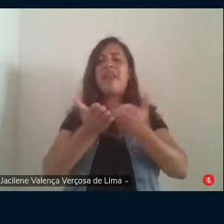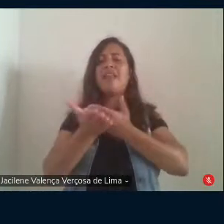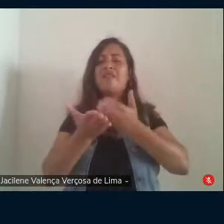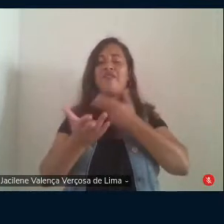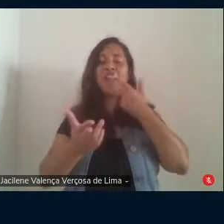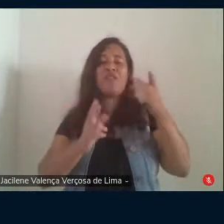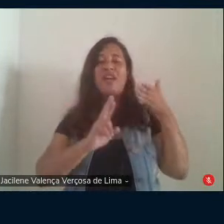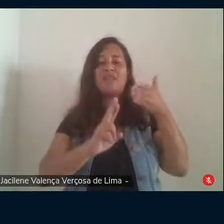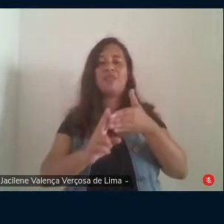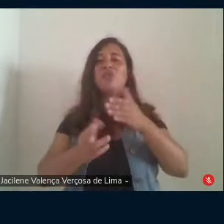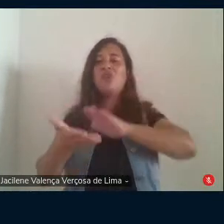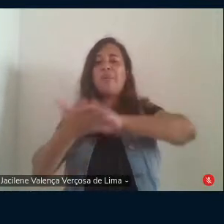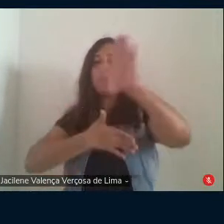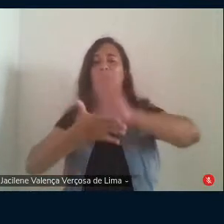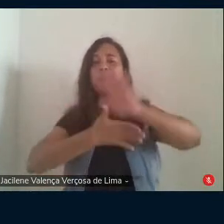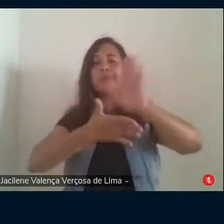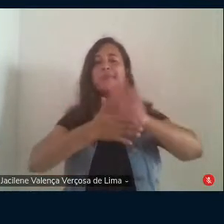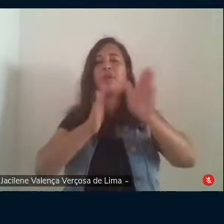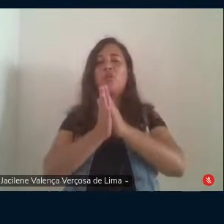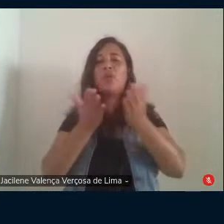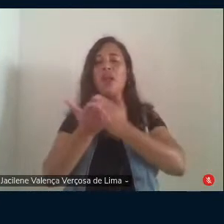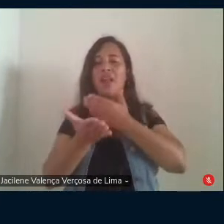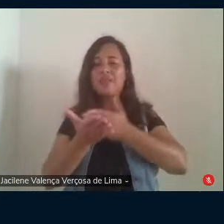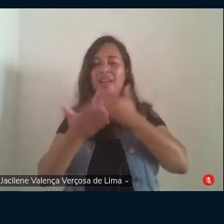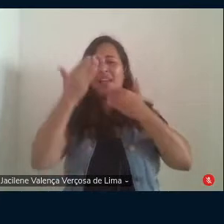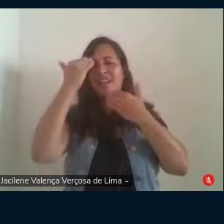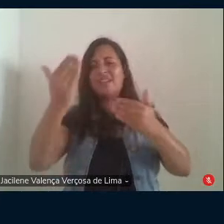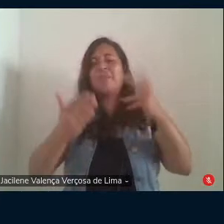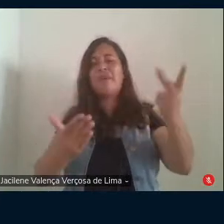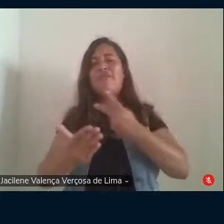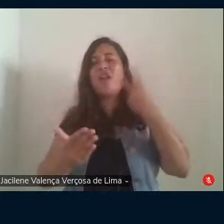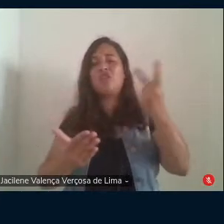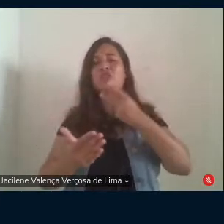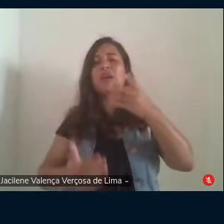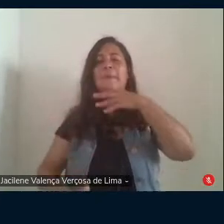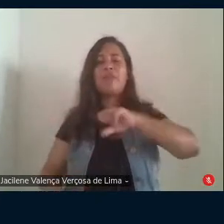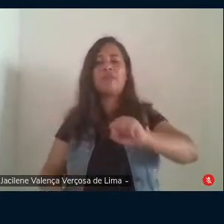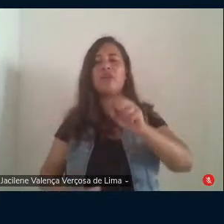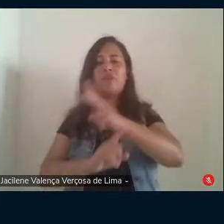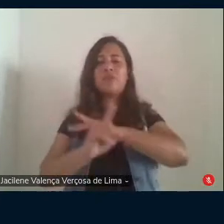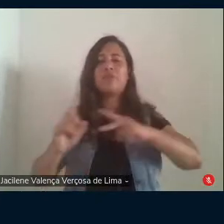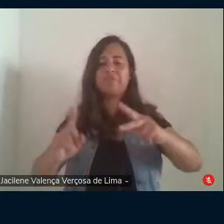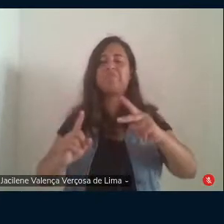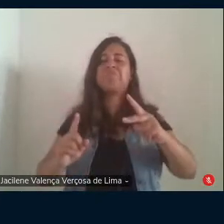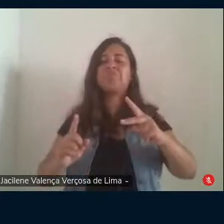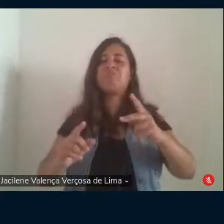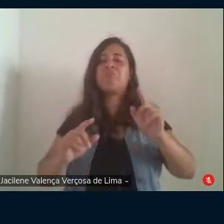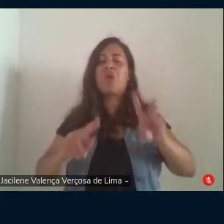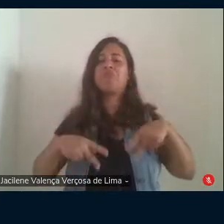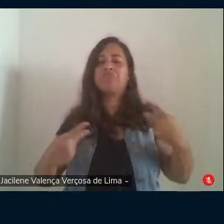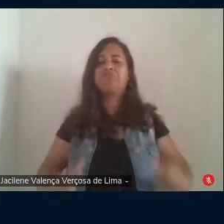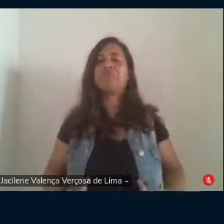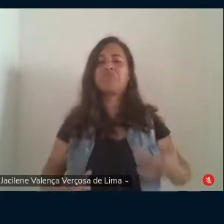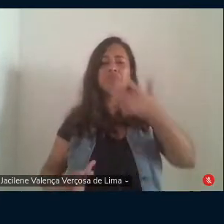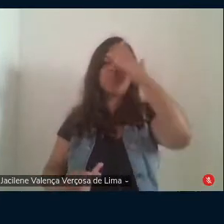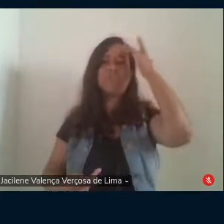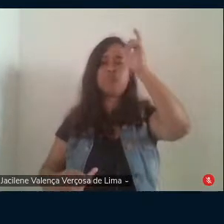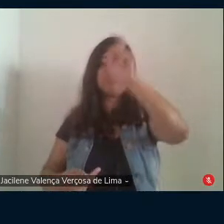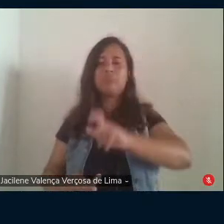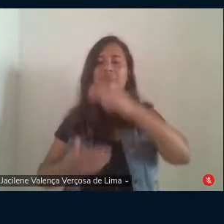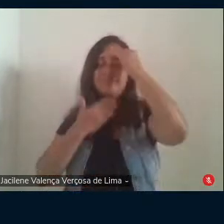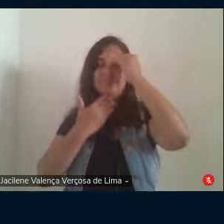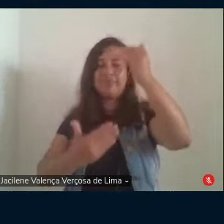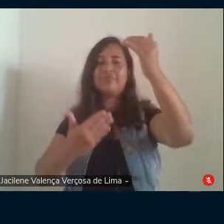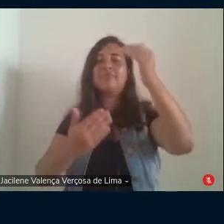ao lançamento de livros e gratidão por valorizar em Paulo Freire com a visão transcendente de humanização e do ser de gratidão